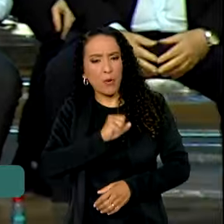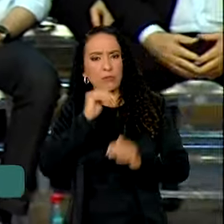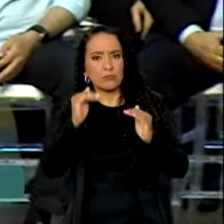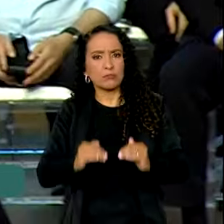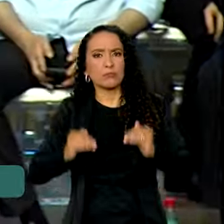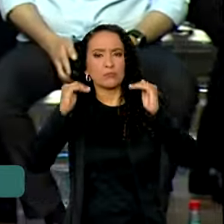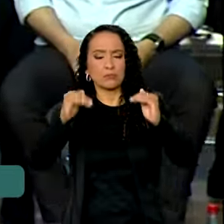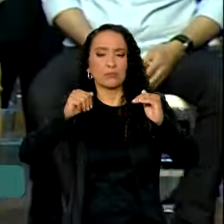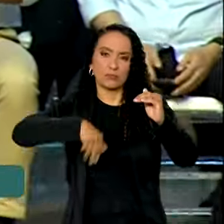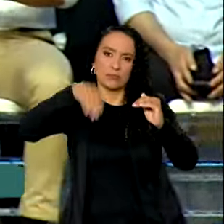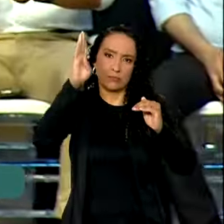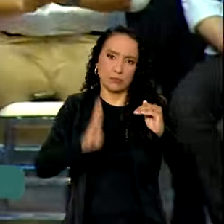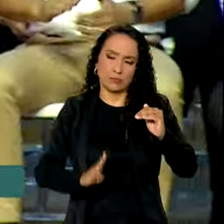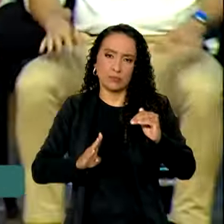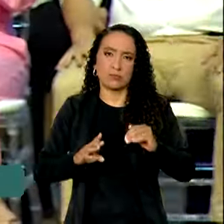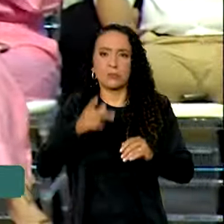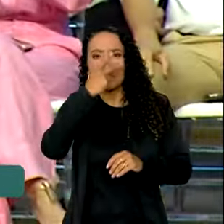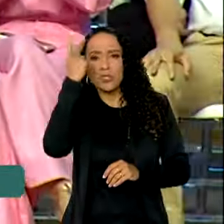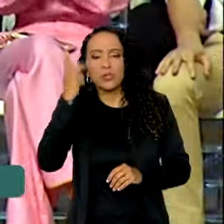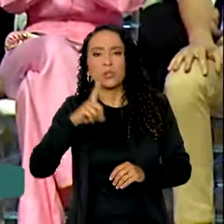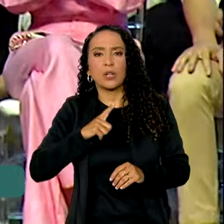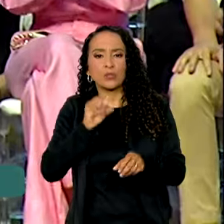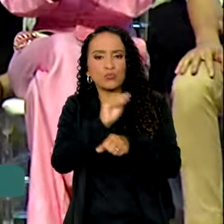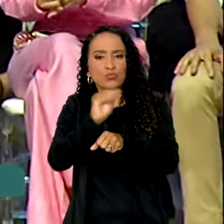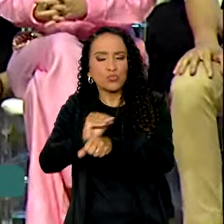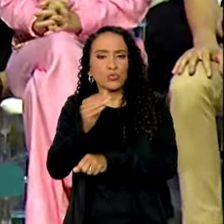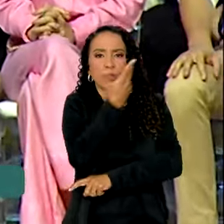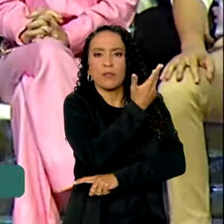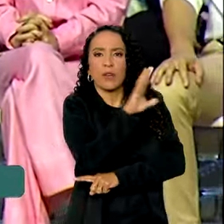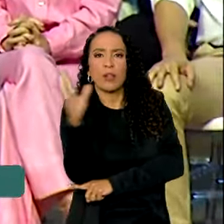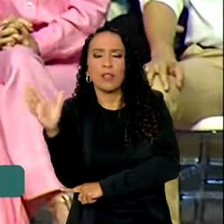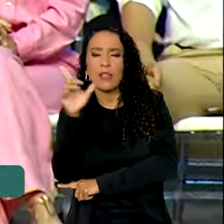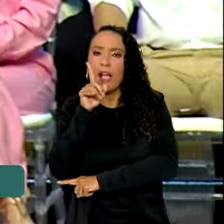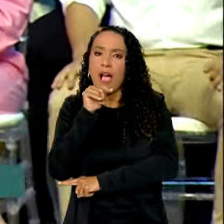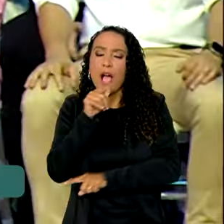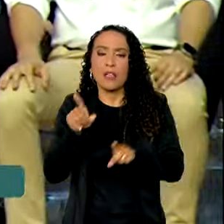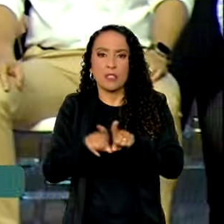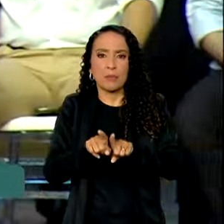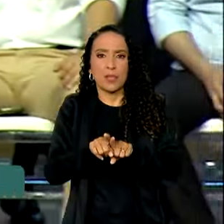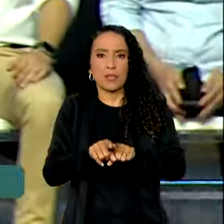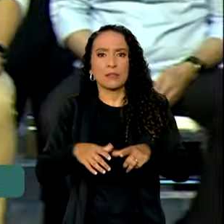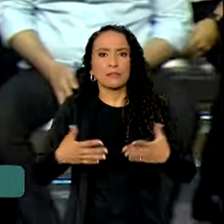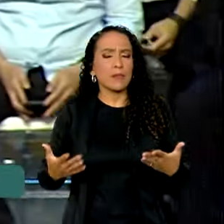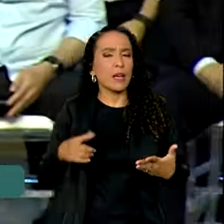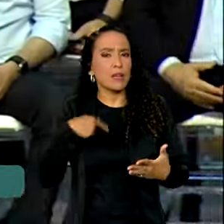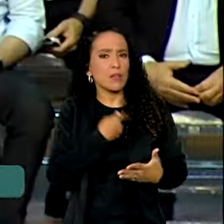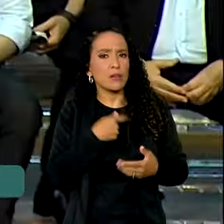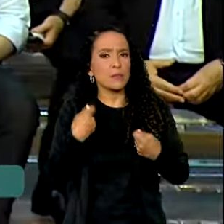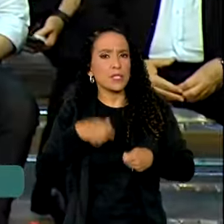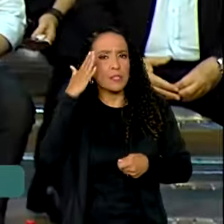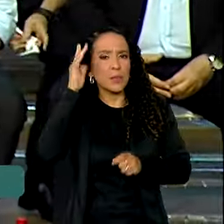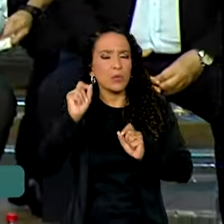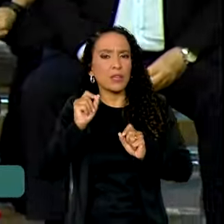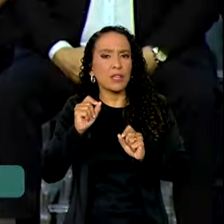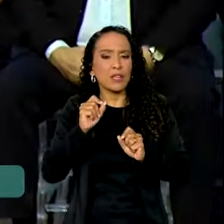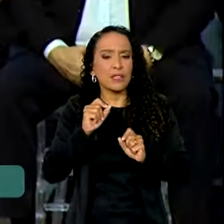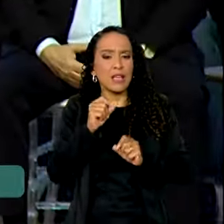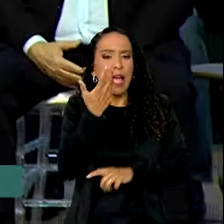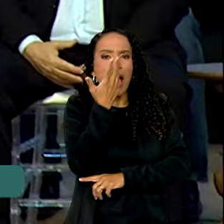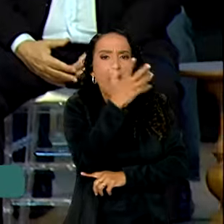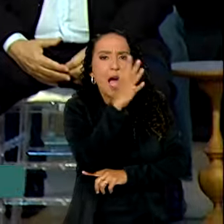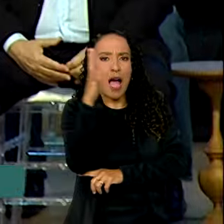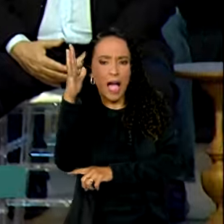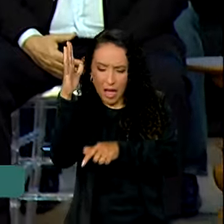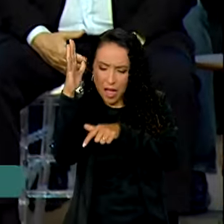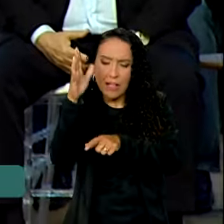desse país, alguém que cuide da floresta, que cuide da água, sabe? Mas a gente tem que saber que embaixo de cada árvore tem um